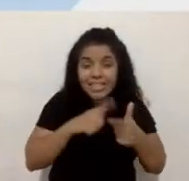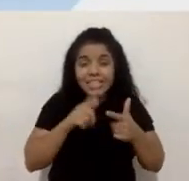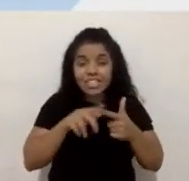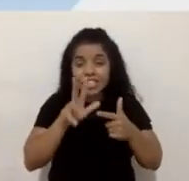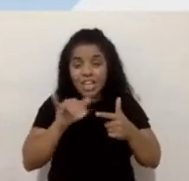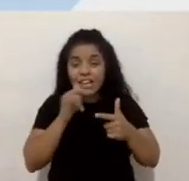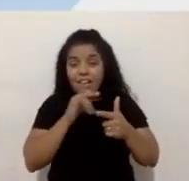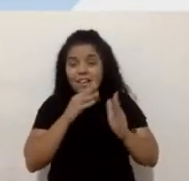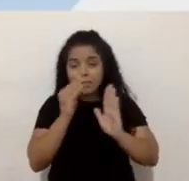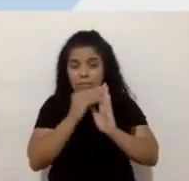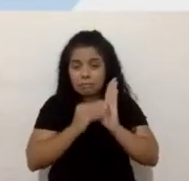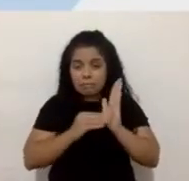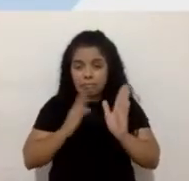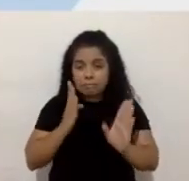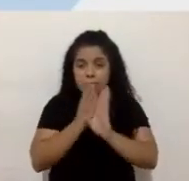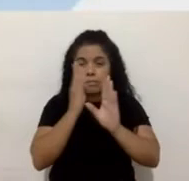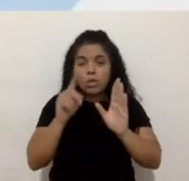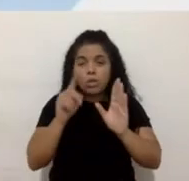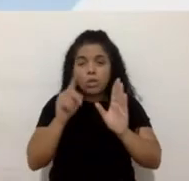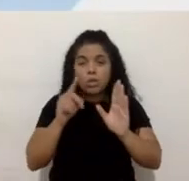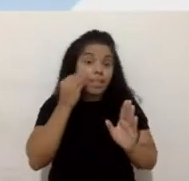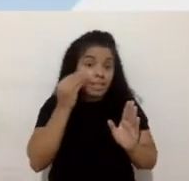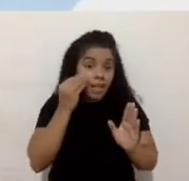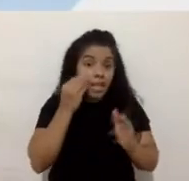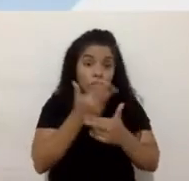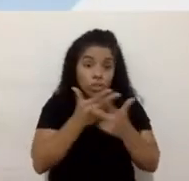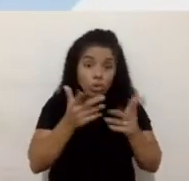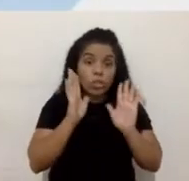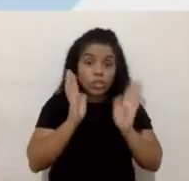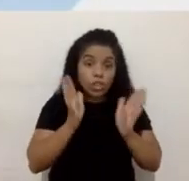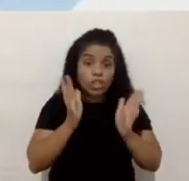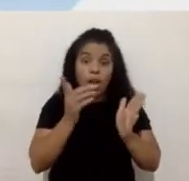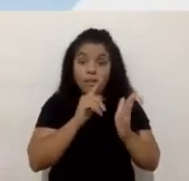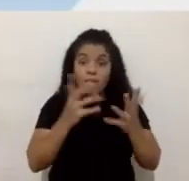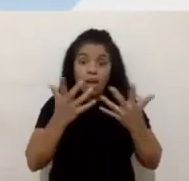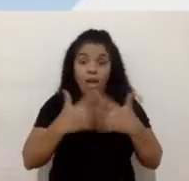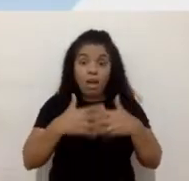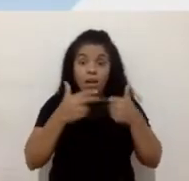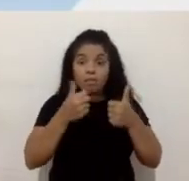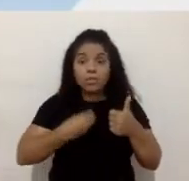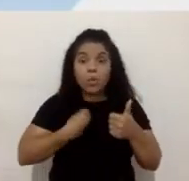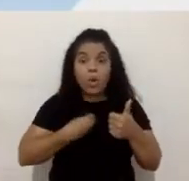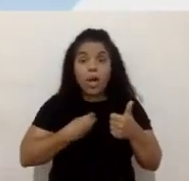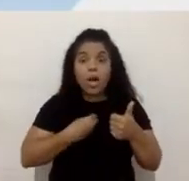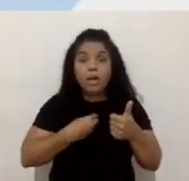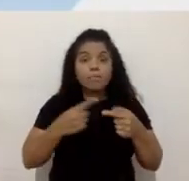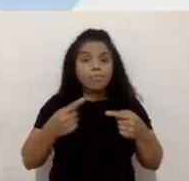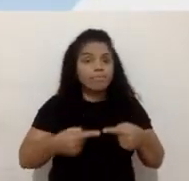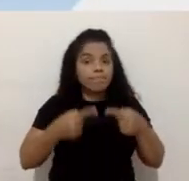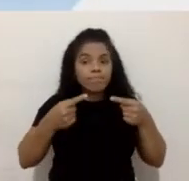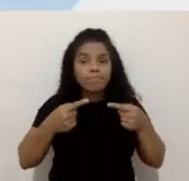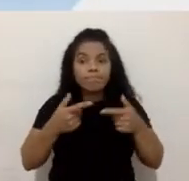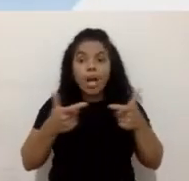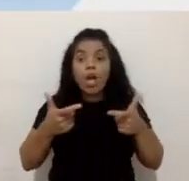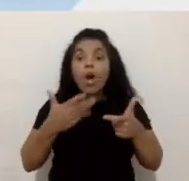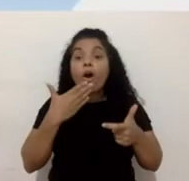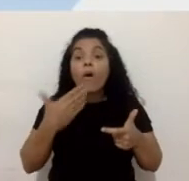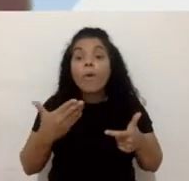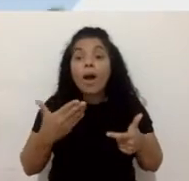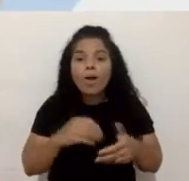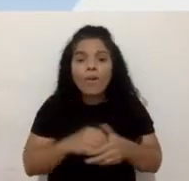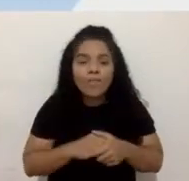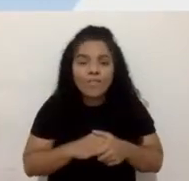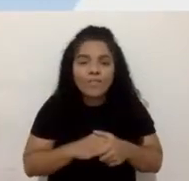identificou no teste, que são coisas que já estão no ar, o nosso maior desafio hoje, na verdade, é a gente